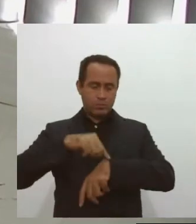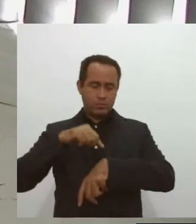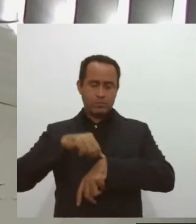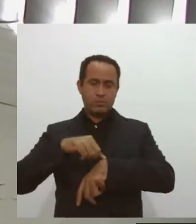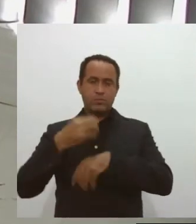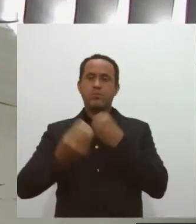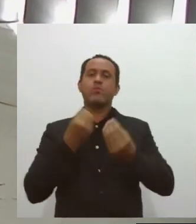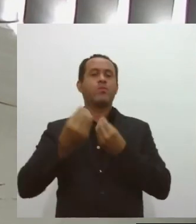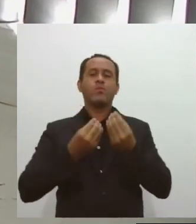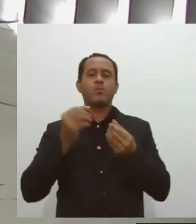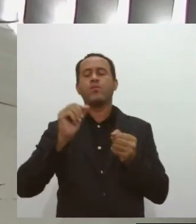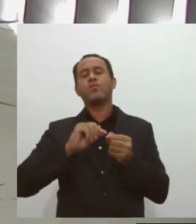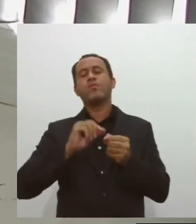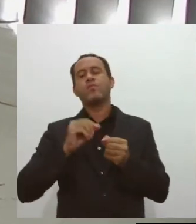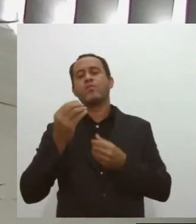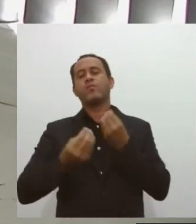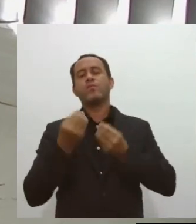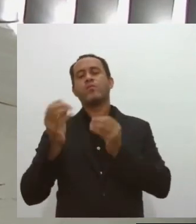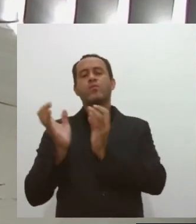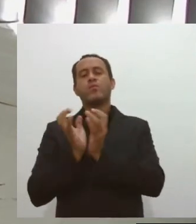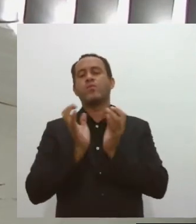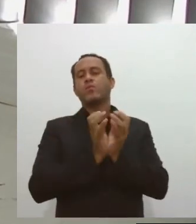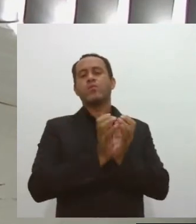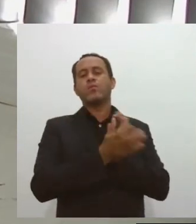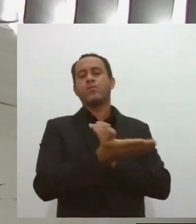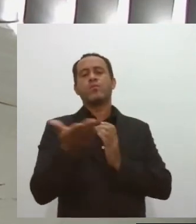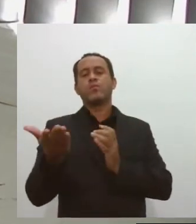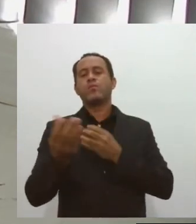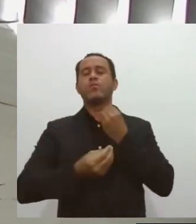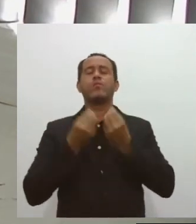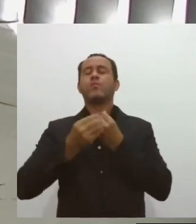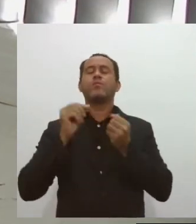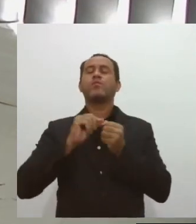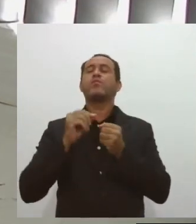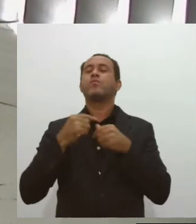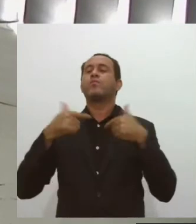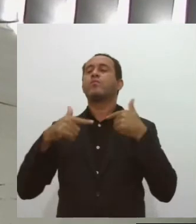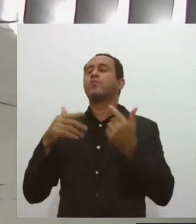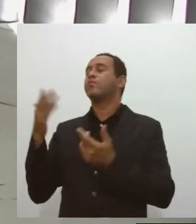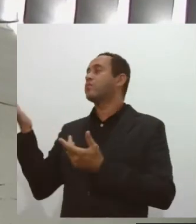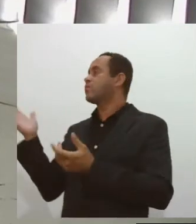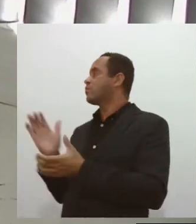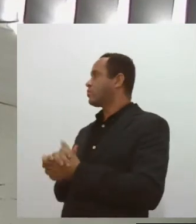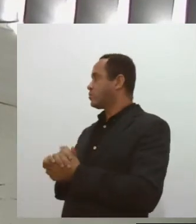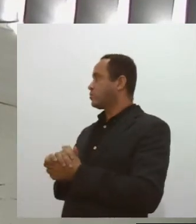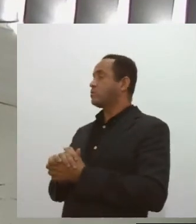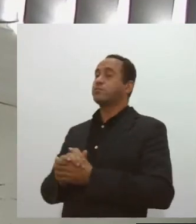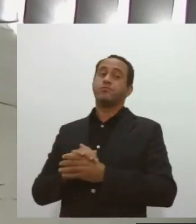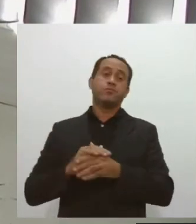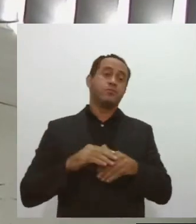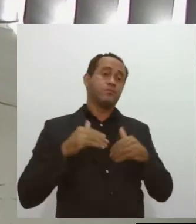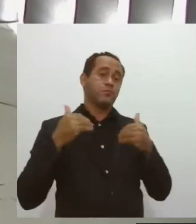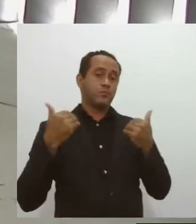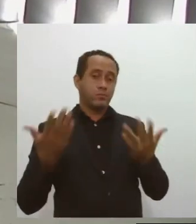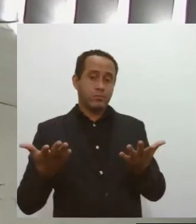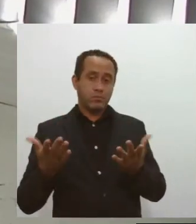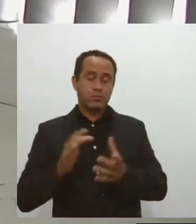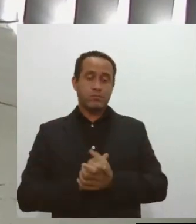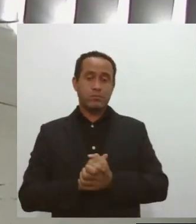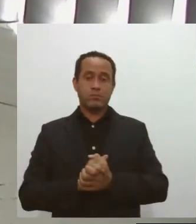é que é? Vocês reforçaram a equipe de vocês? Como é que tem sido, Cleomar? Então, a gente